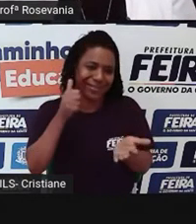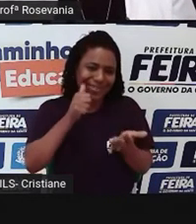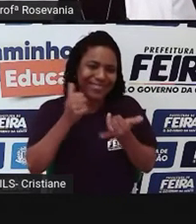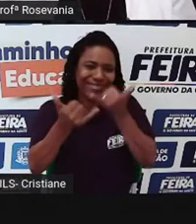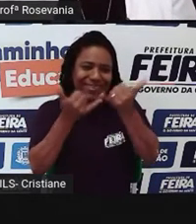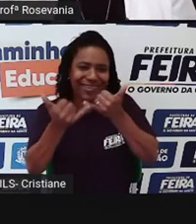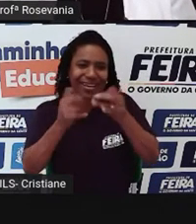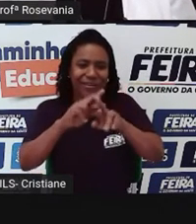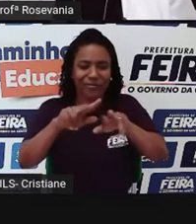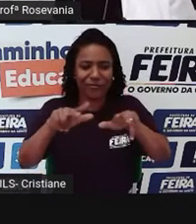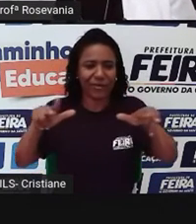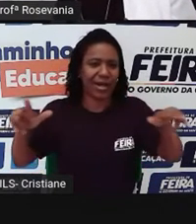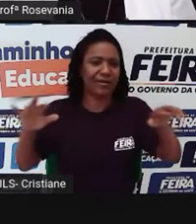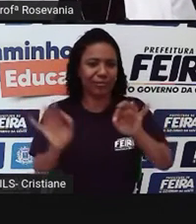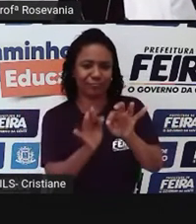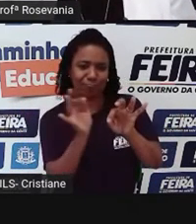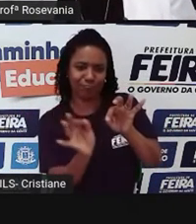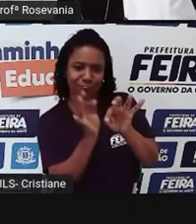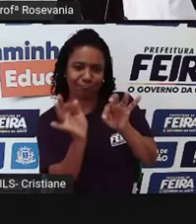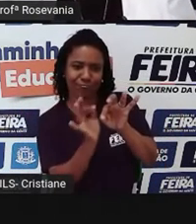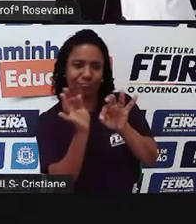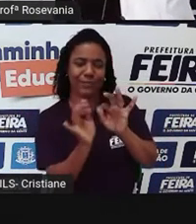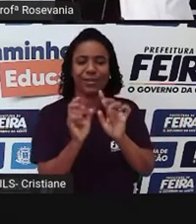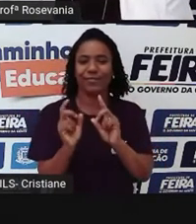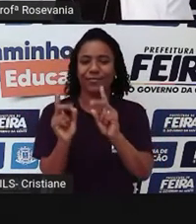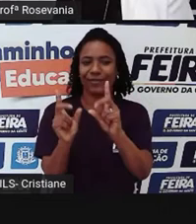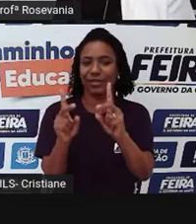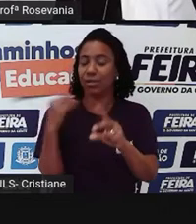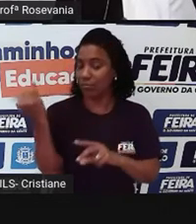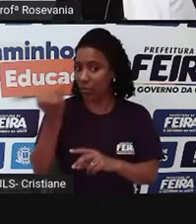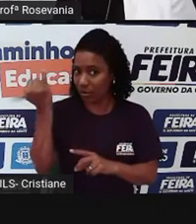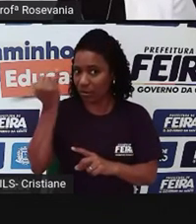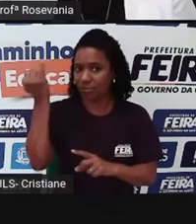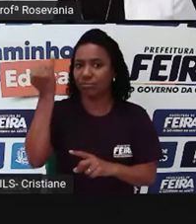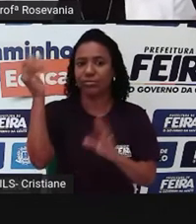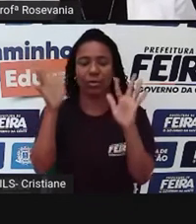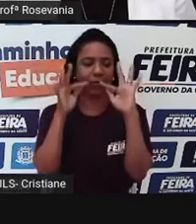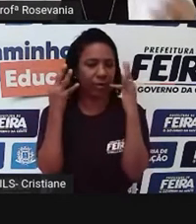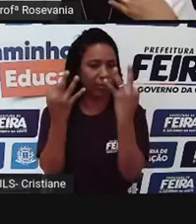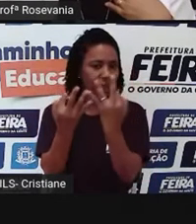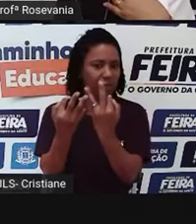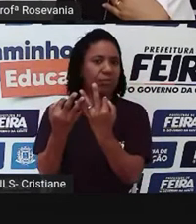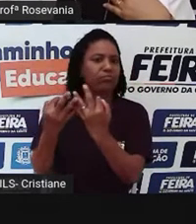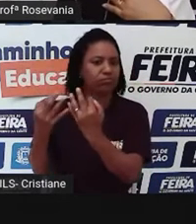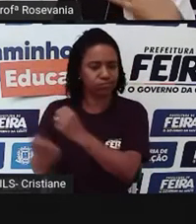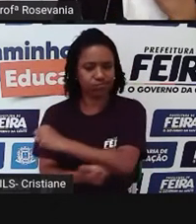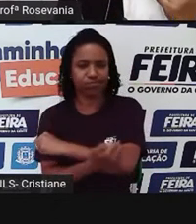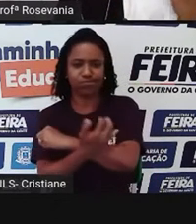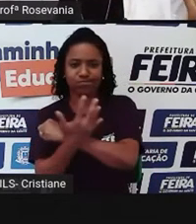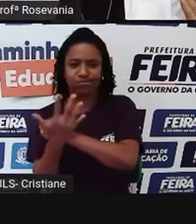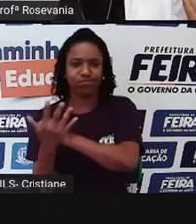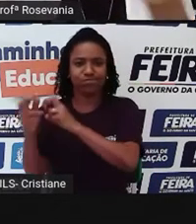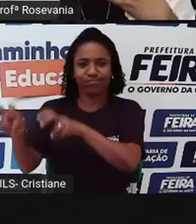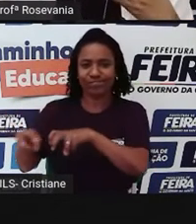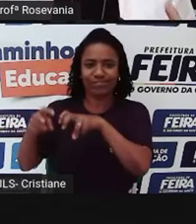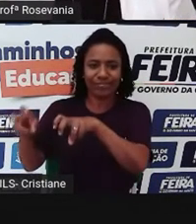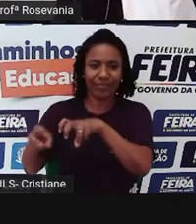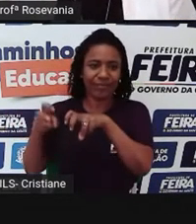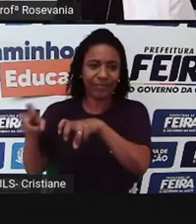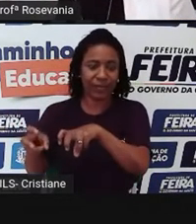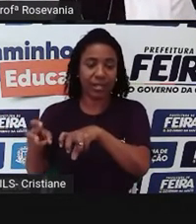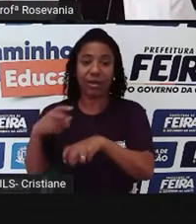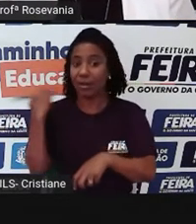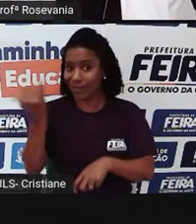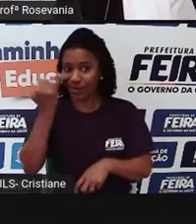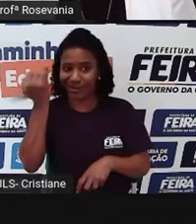é muito importante a feira livre para a agricultura familiar. E, sem falar que traz aquele produto fresquinho para que a gente